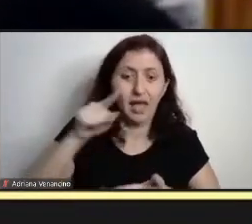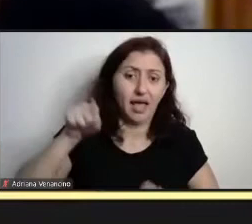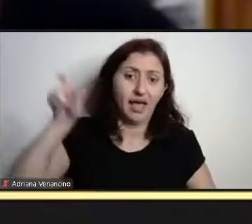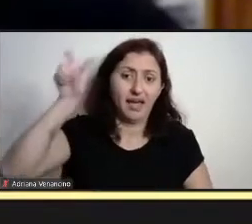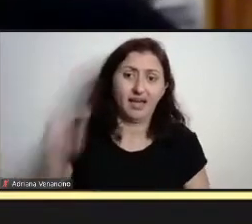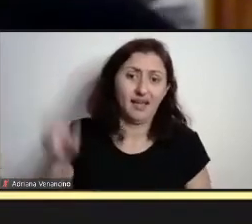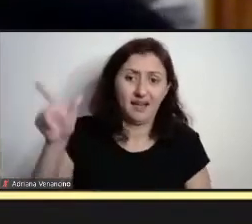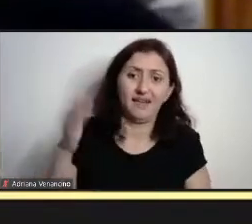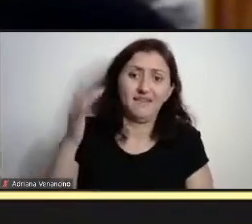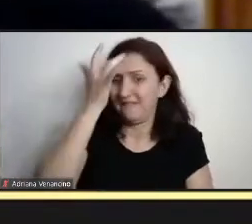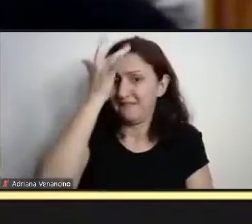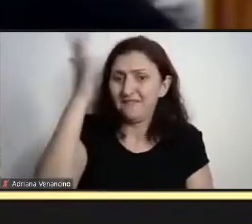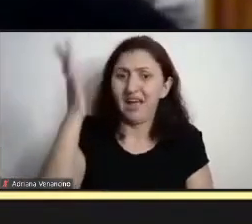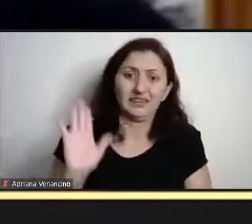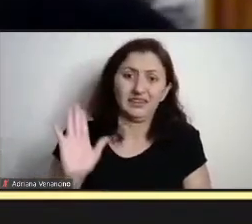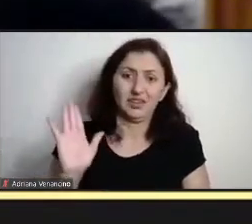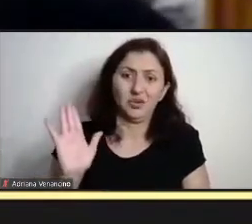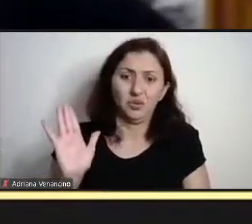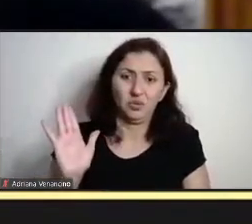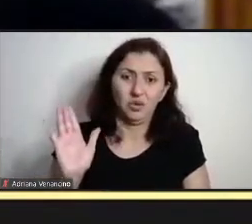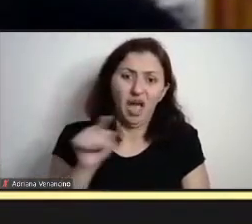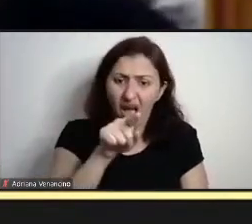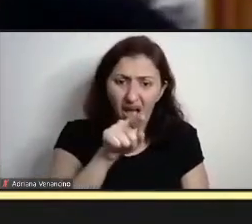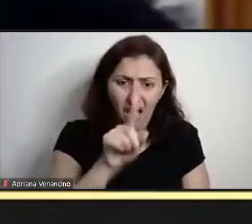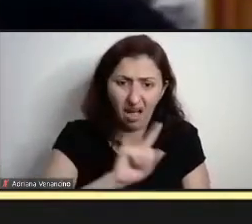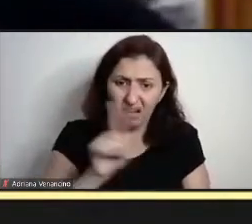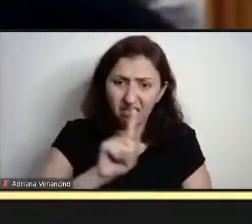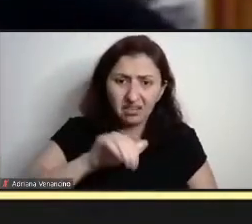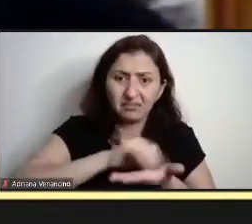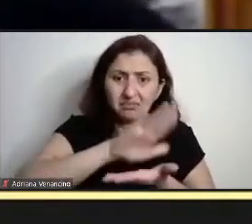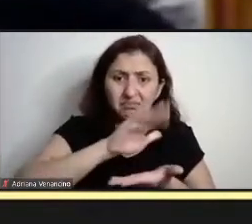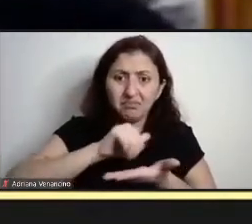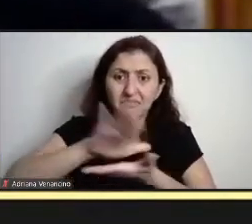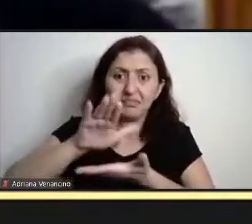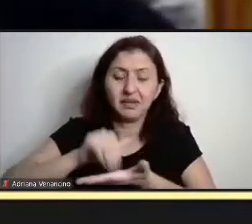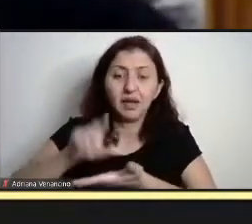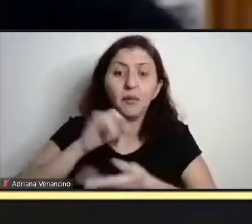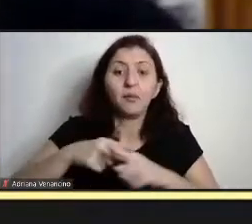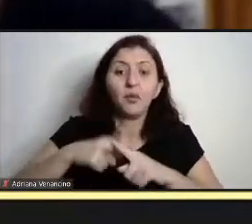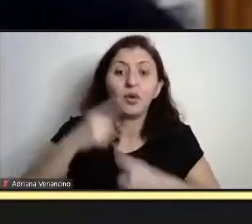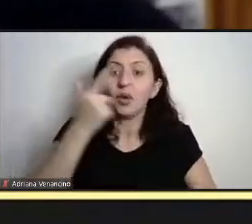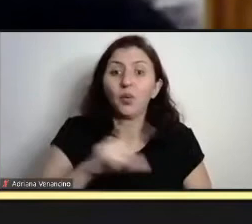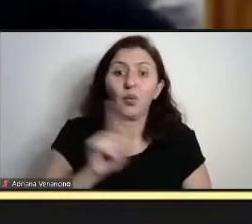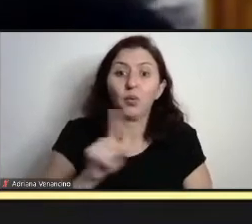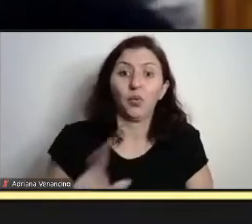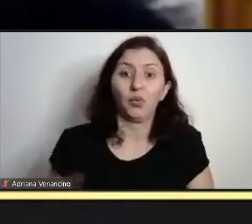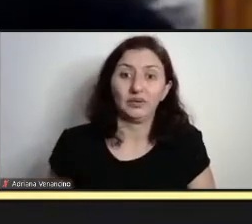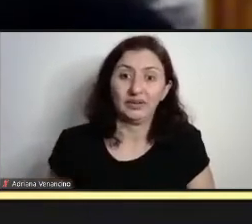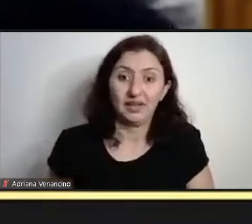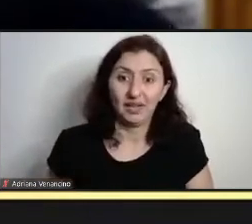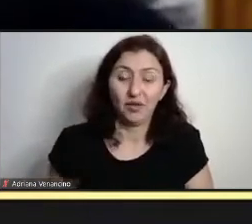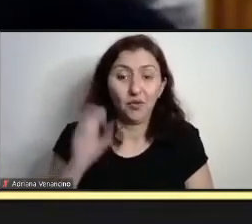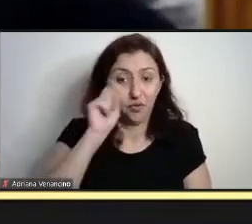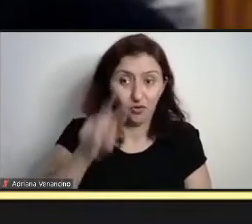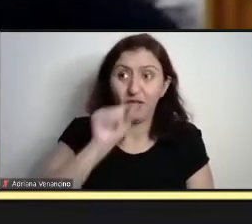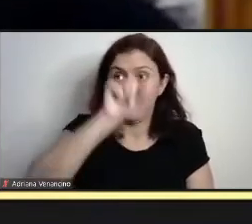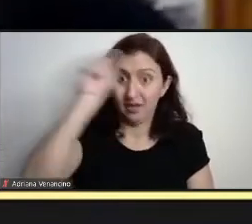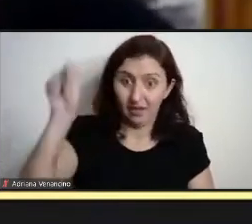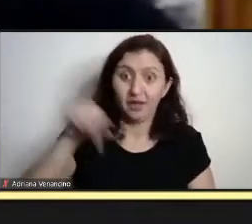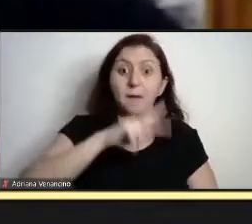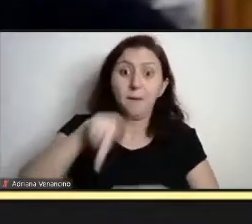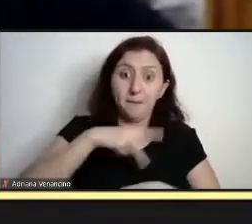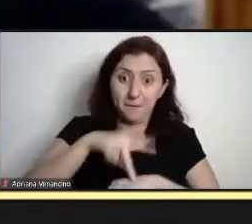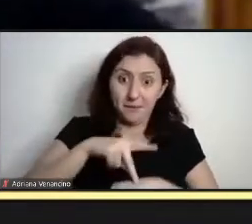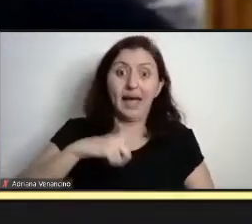dispensar na medida em que a gente não conseguiu uma coisa, que, inclusive, vários países desenvolvidos conquistaram